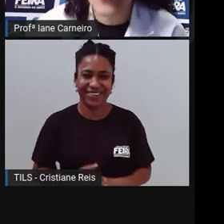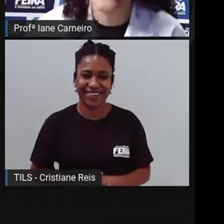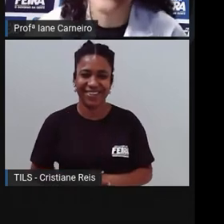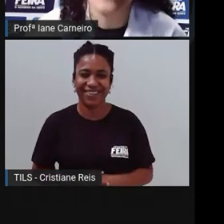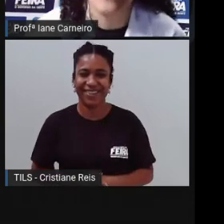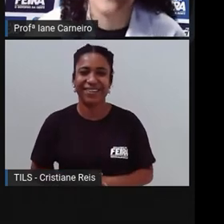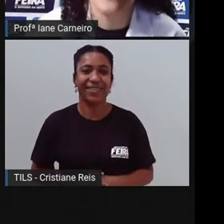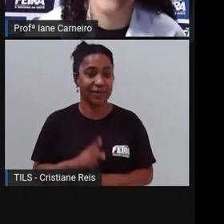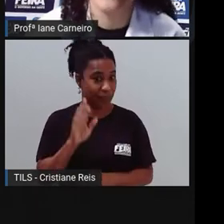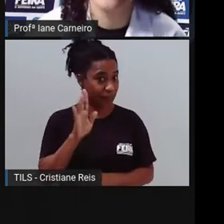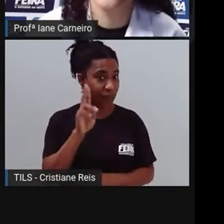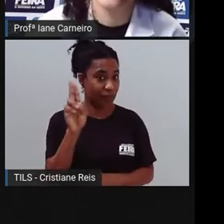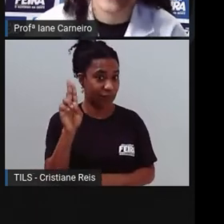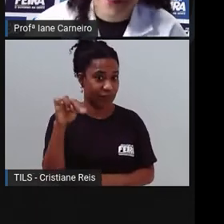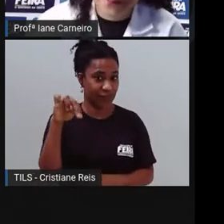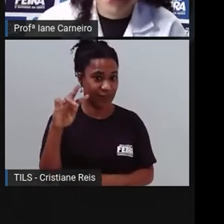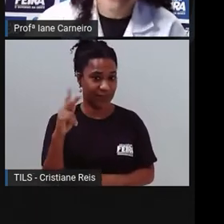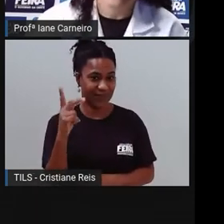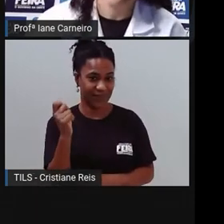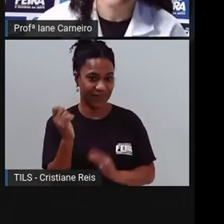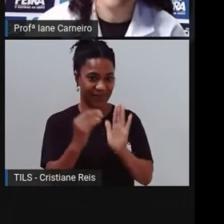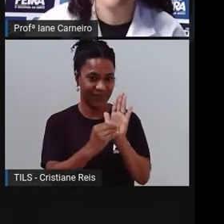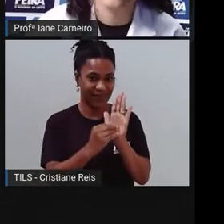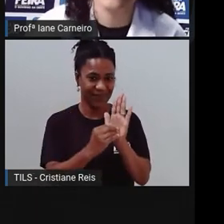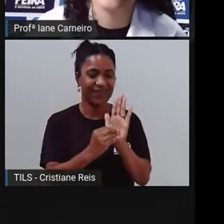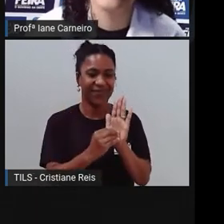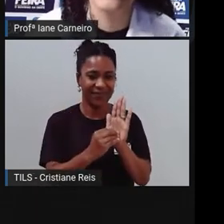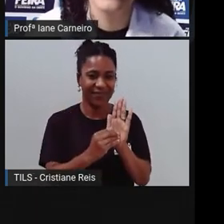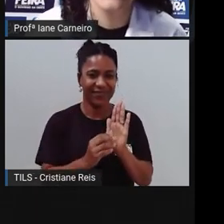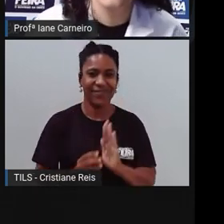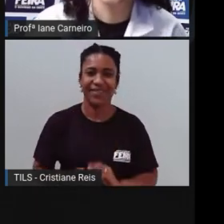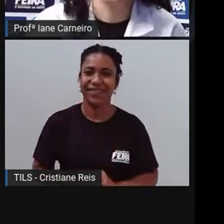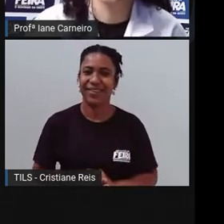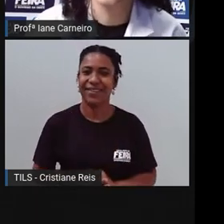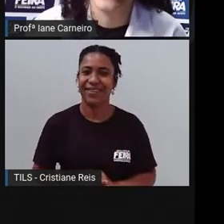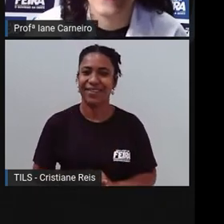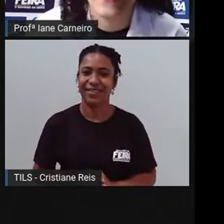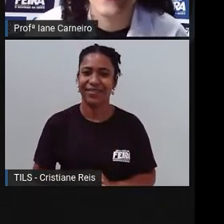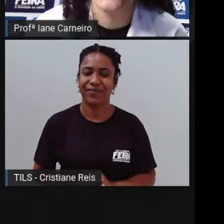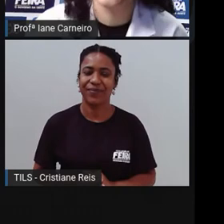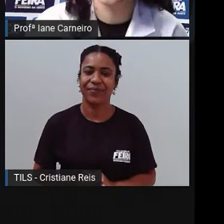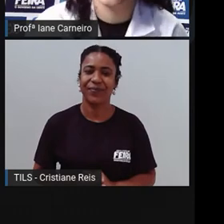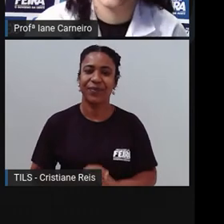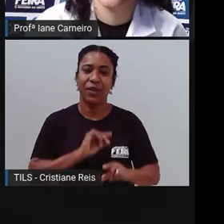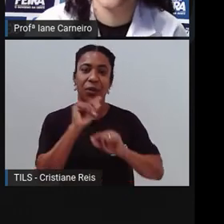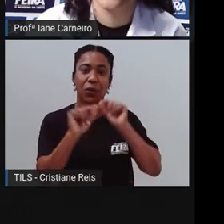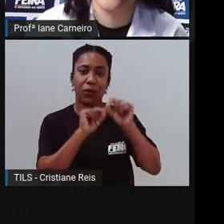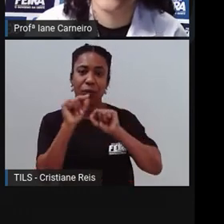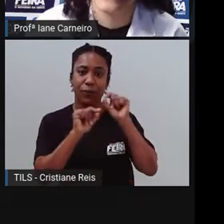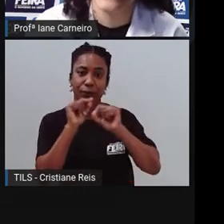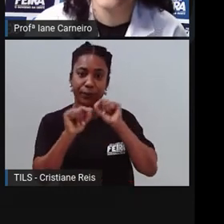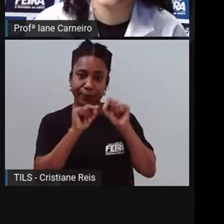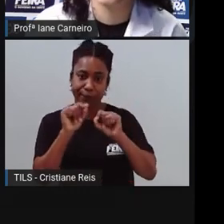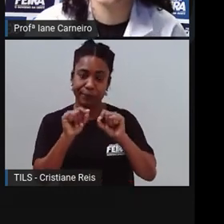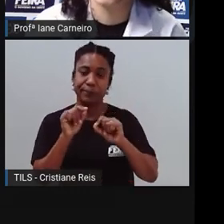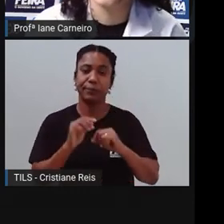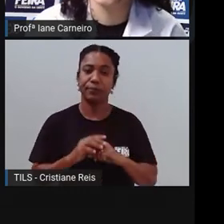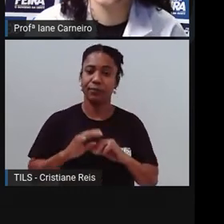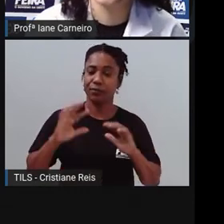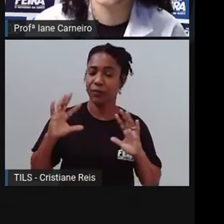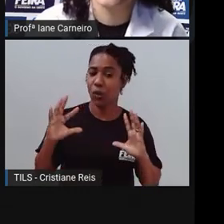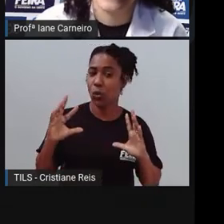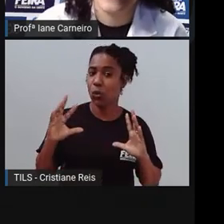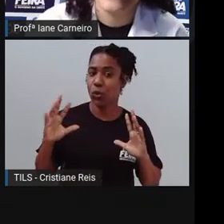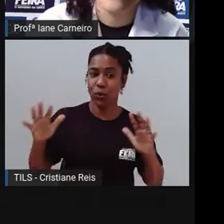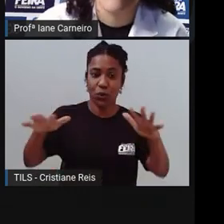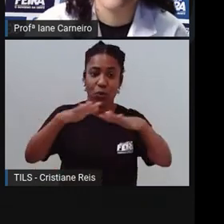escreveram unha? Ó, unha. Próximo. O que é, o que é? Que todo